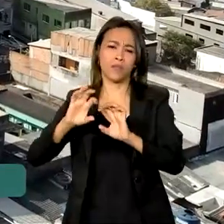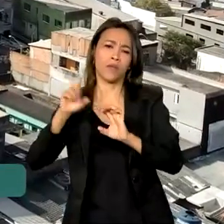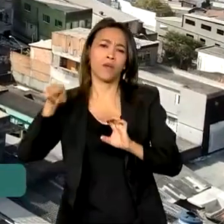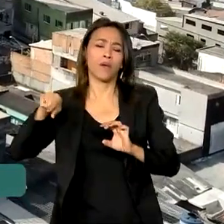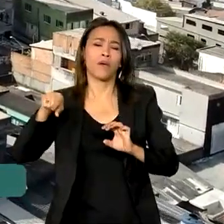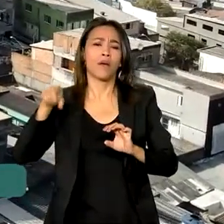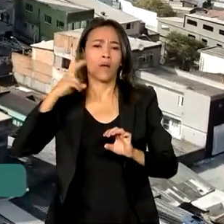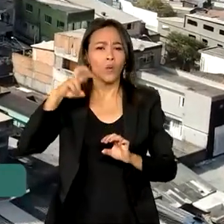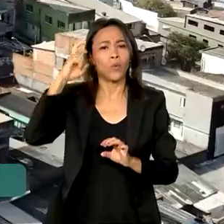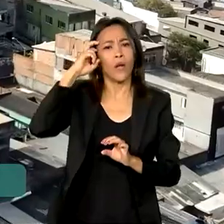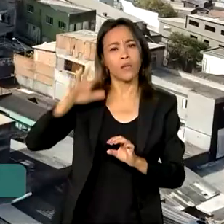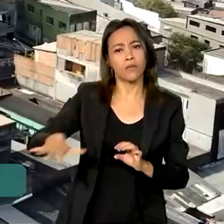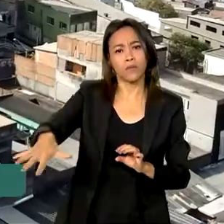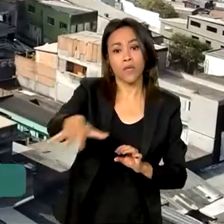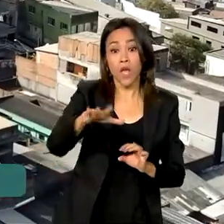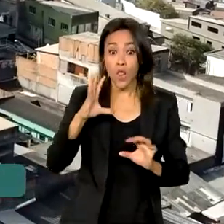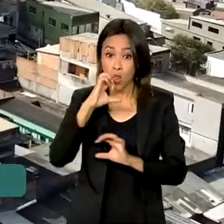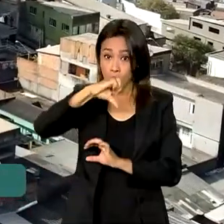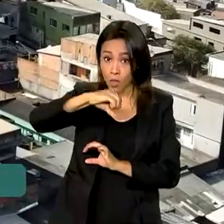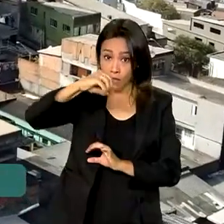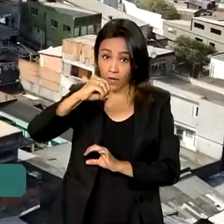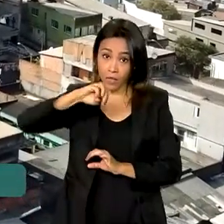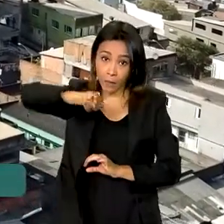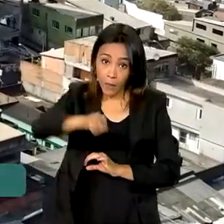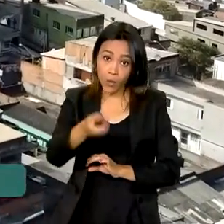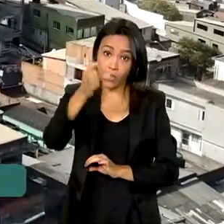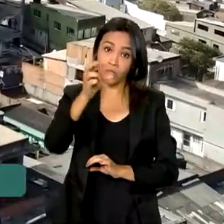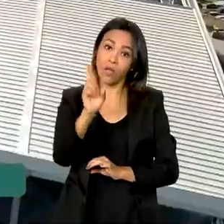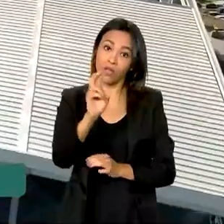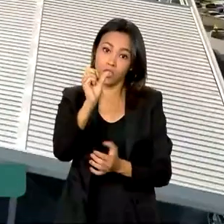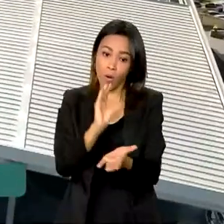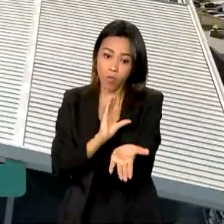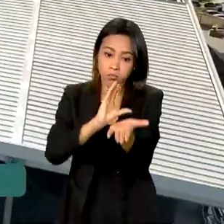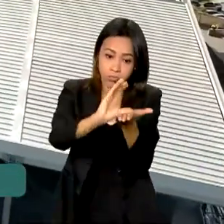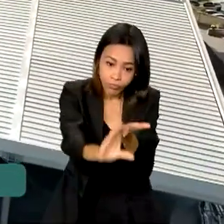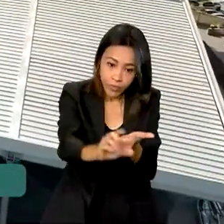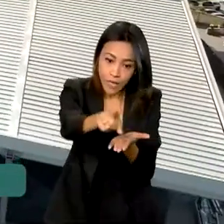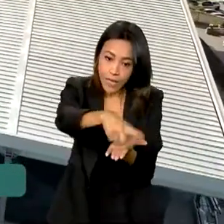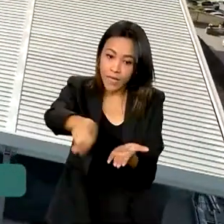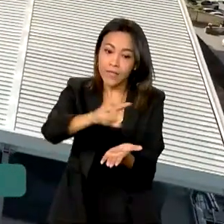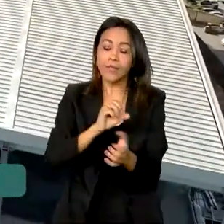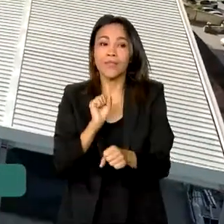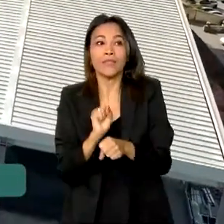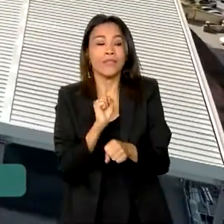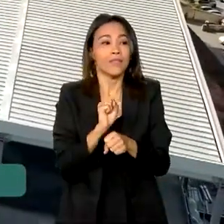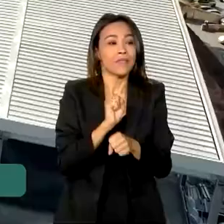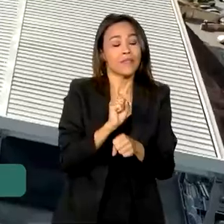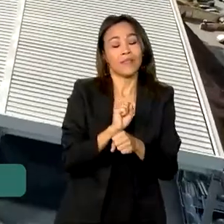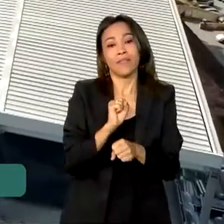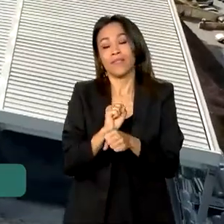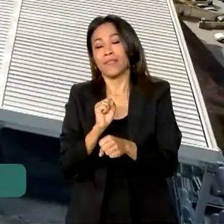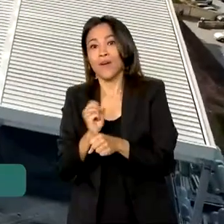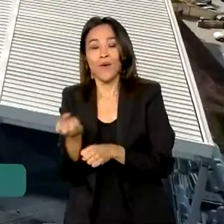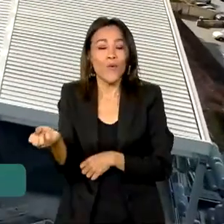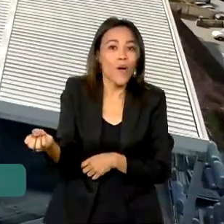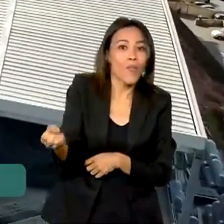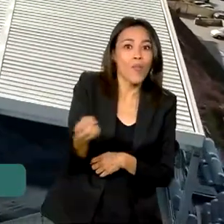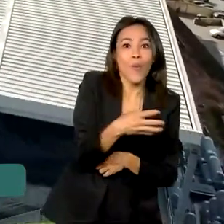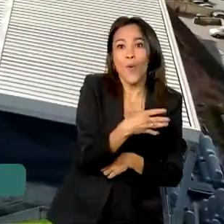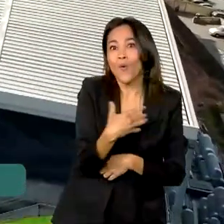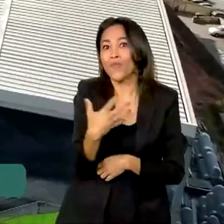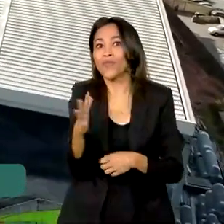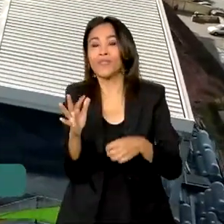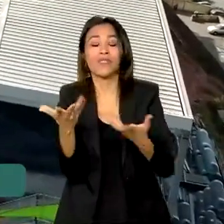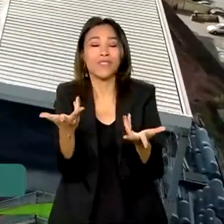são de 90 milhões de reais. Os moradores de Diadema estão na expectativa de ter uma nova opção de cultura e